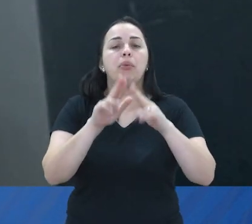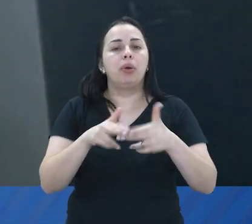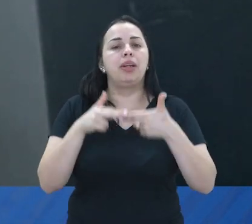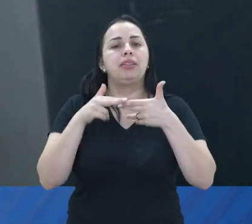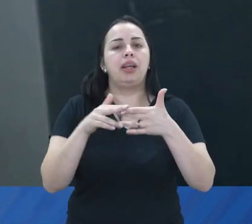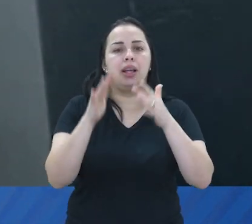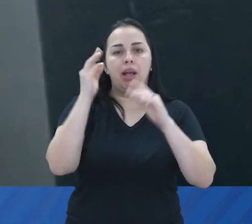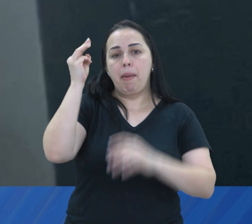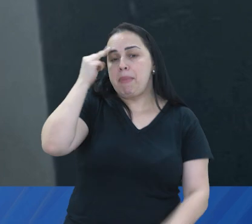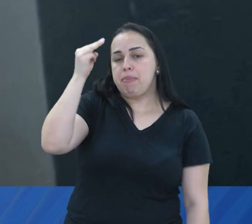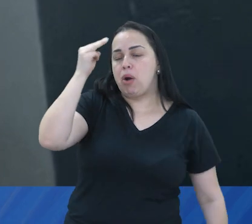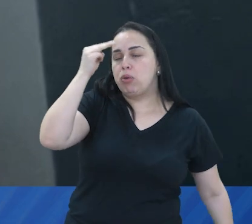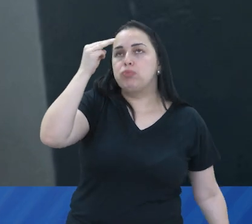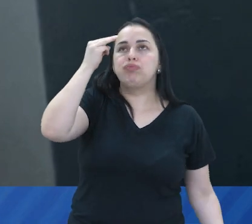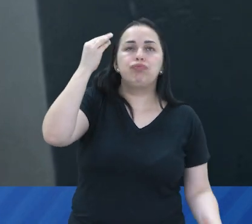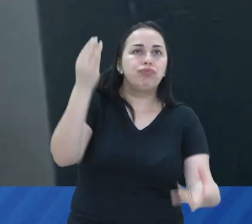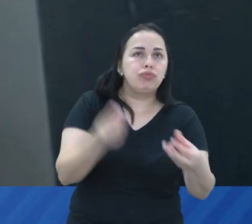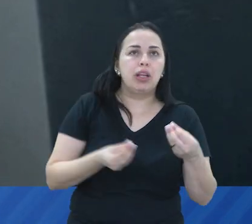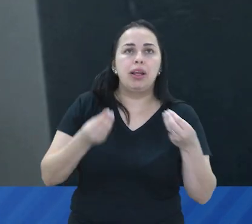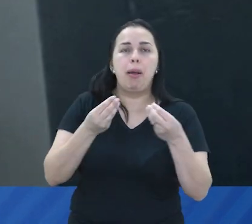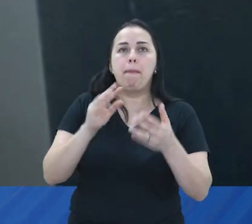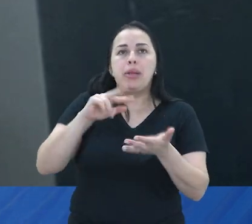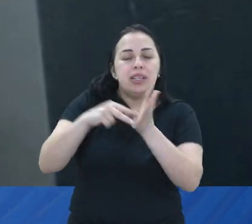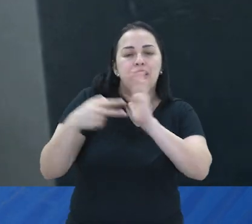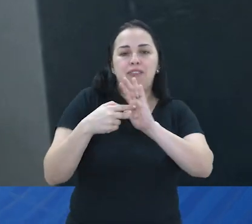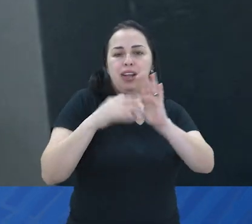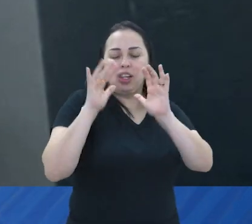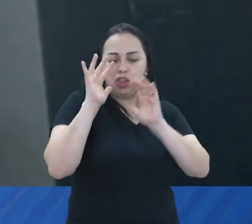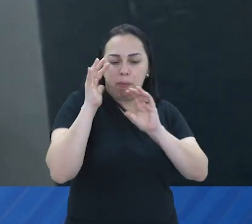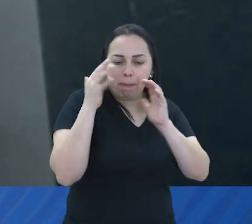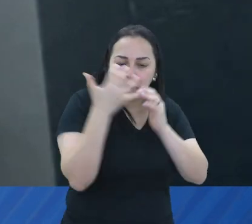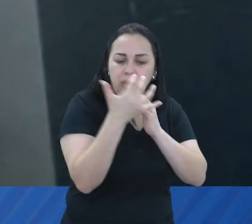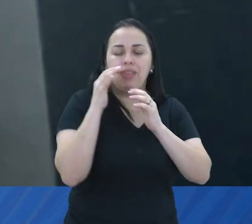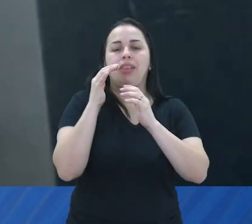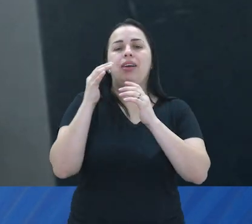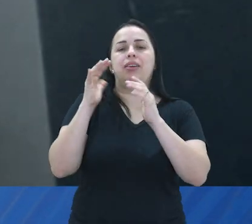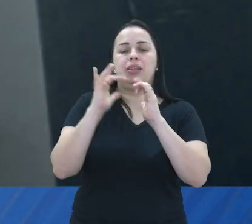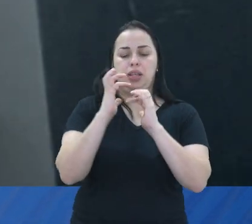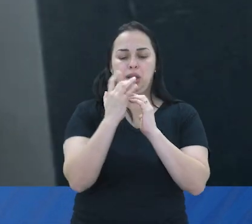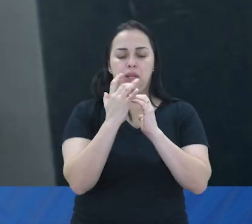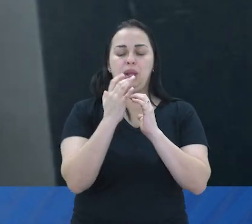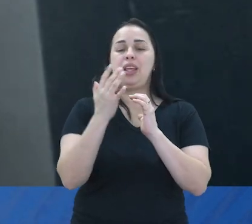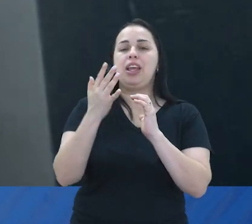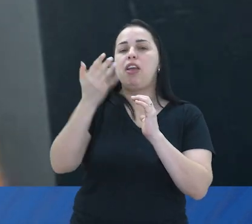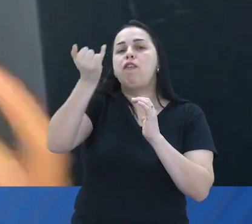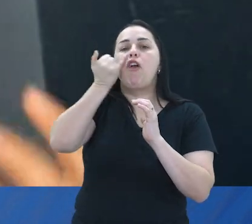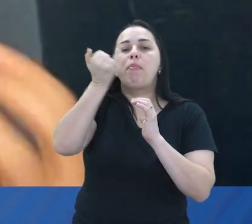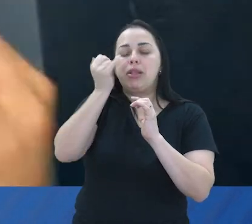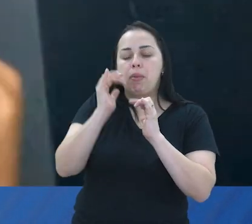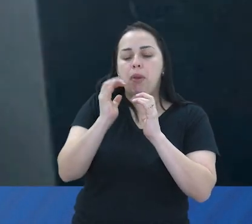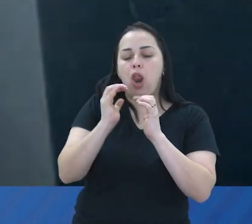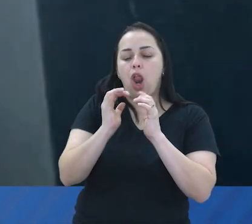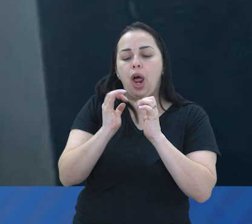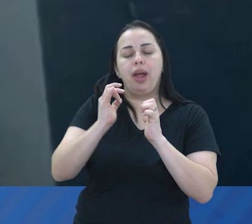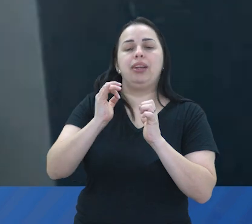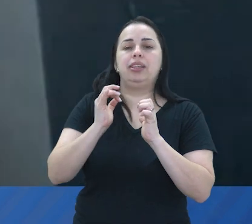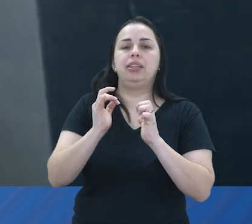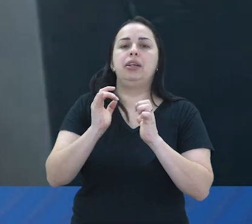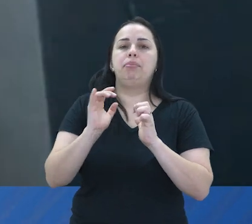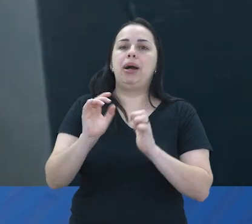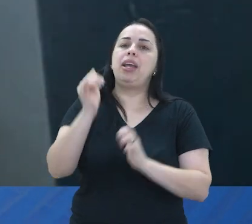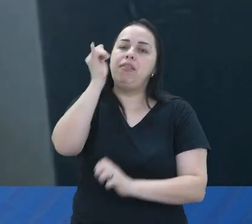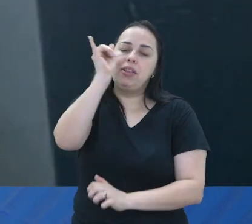a memória vai ter esse aspecto de proteção e de armazenamento como meio de evitar que aquilo